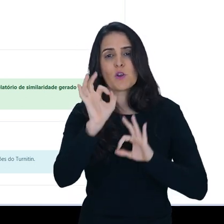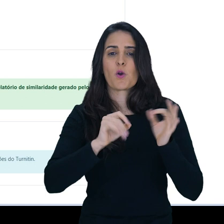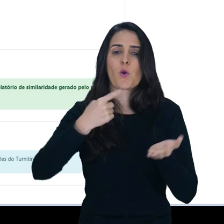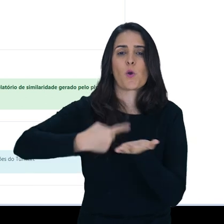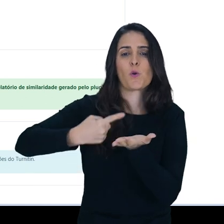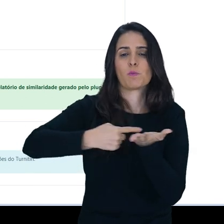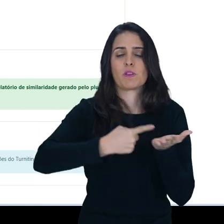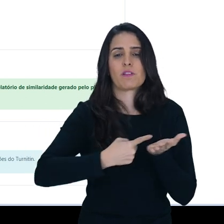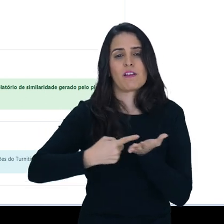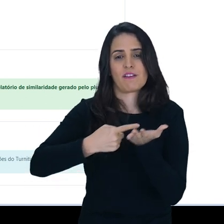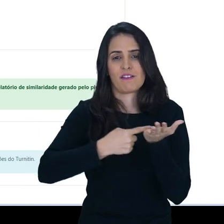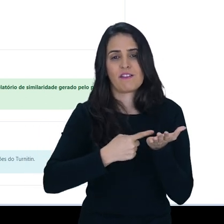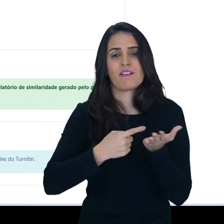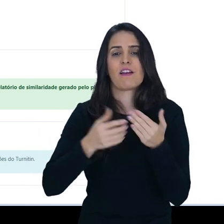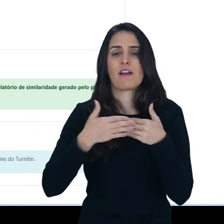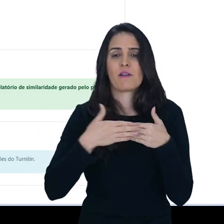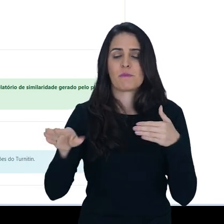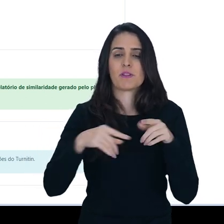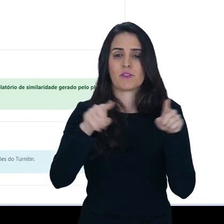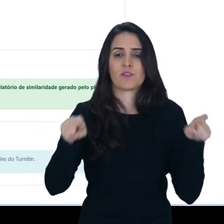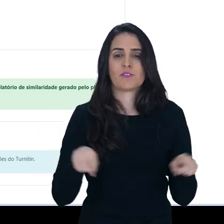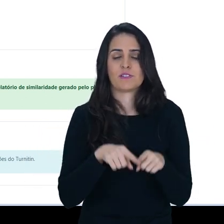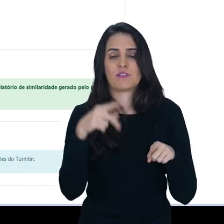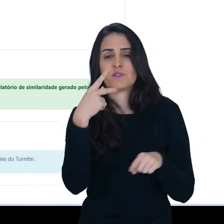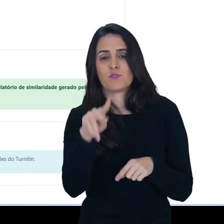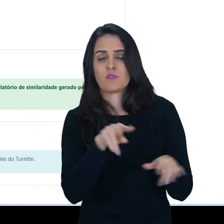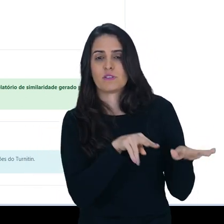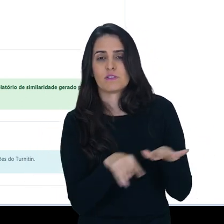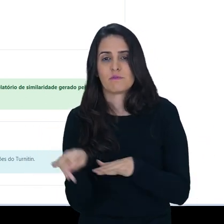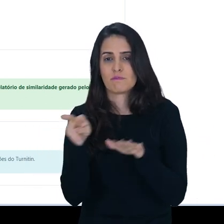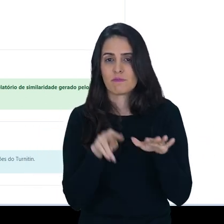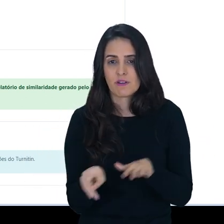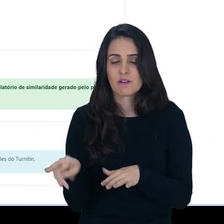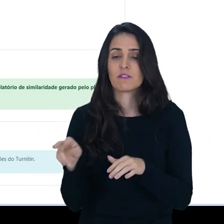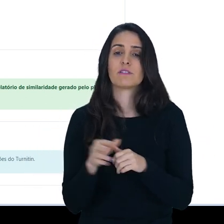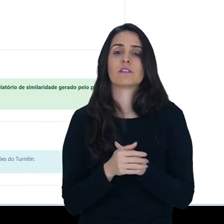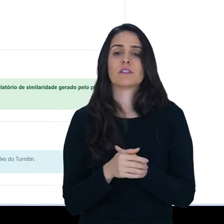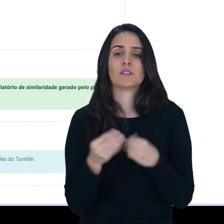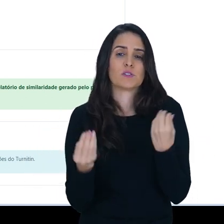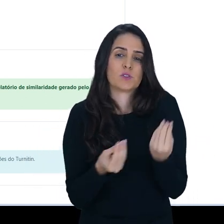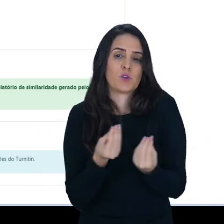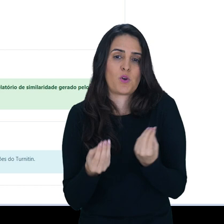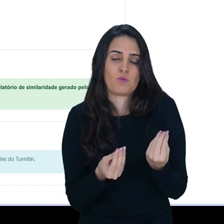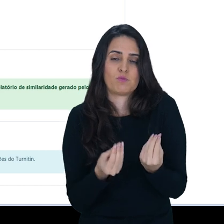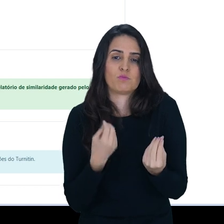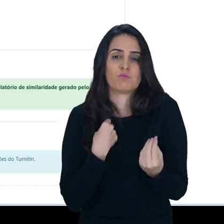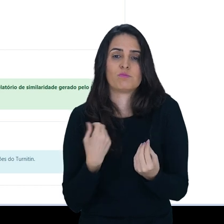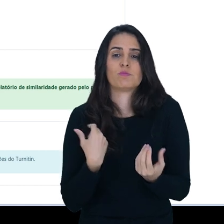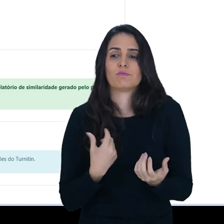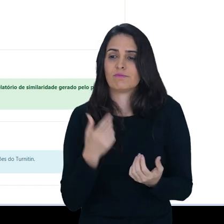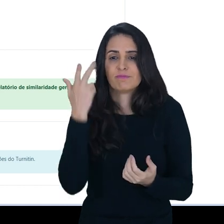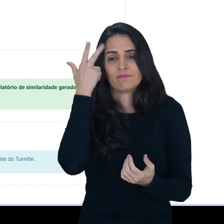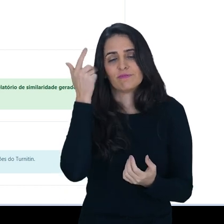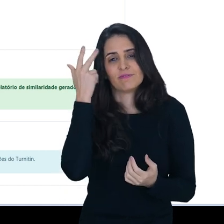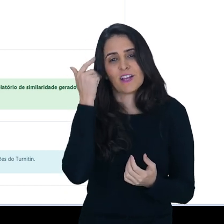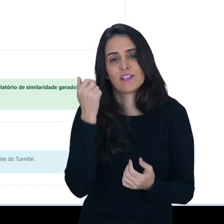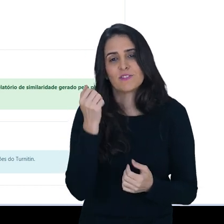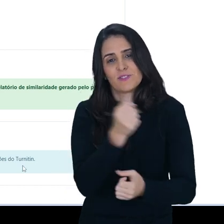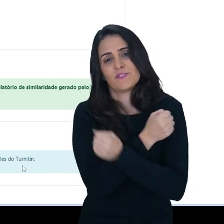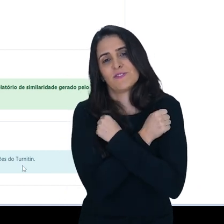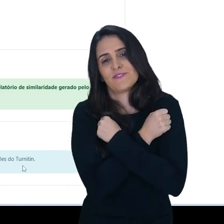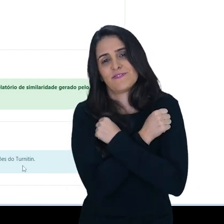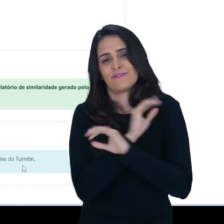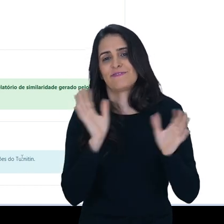organizar para programar o agendamento da abertura das suas semanas, da sua sala, de uma forma muito